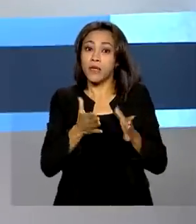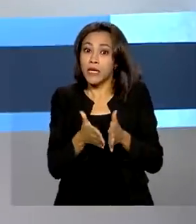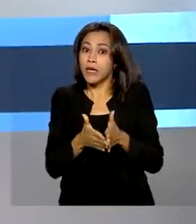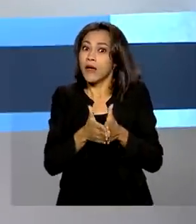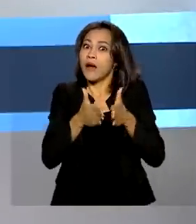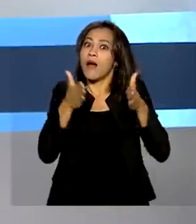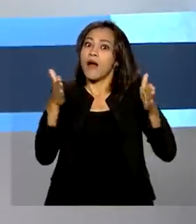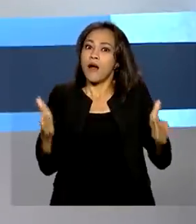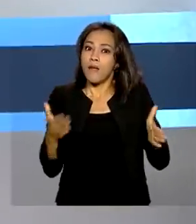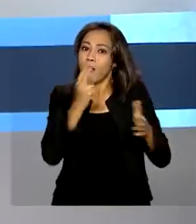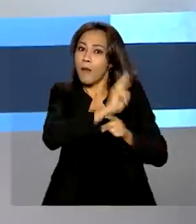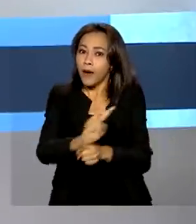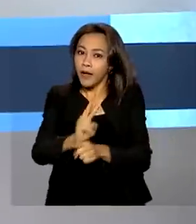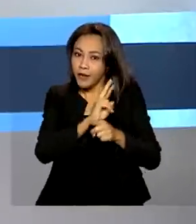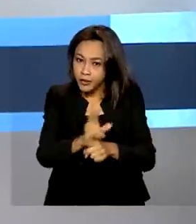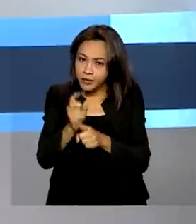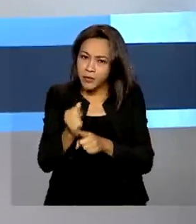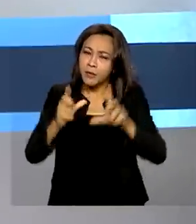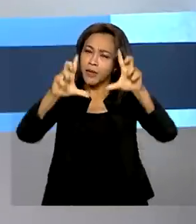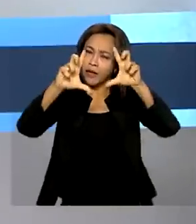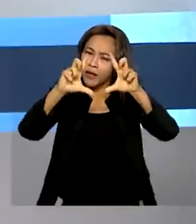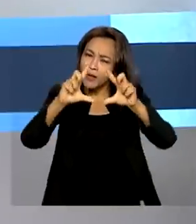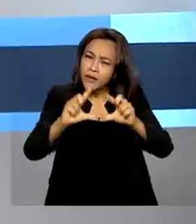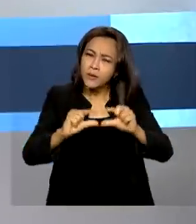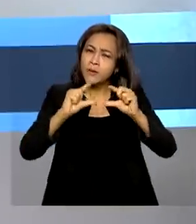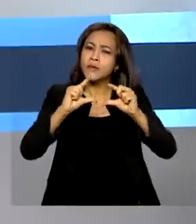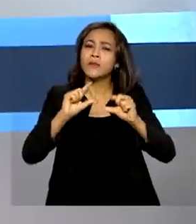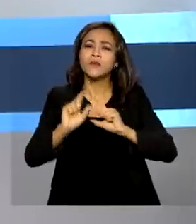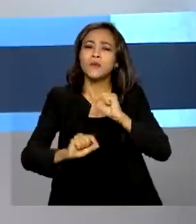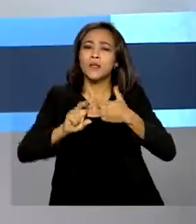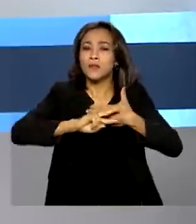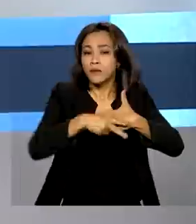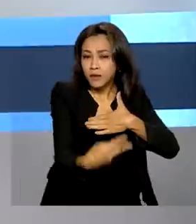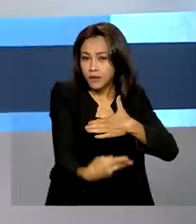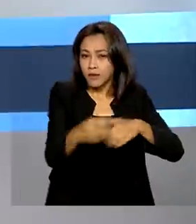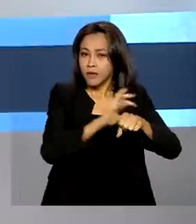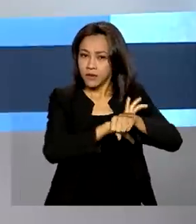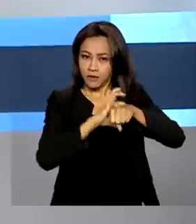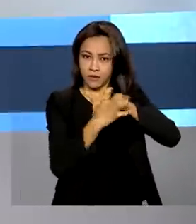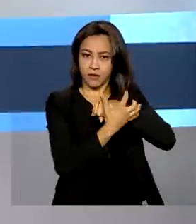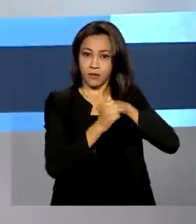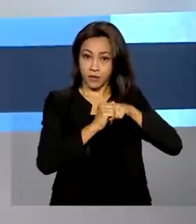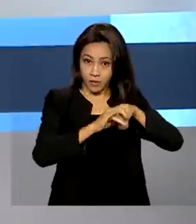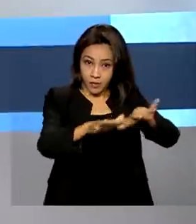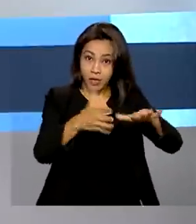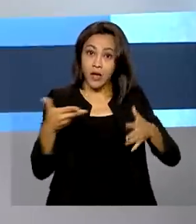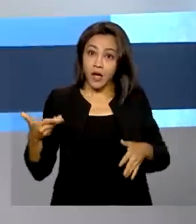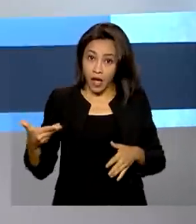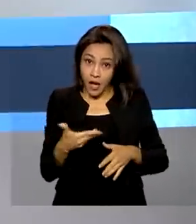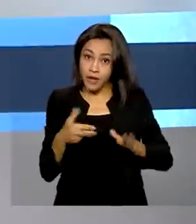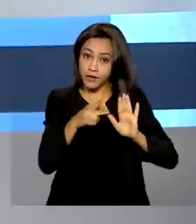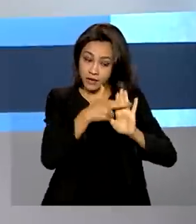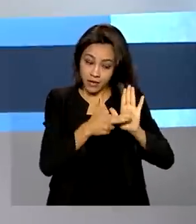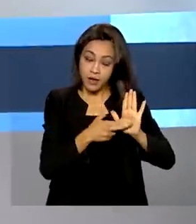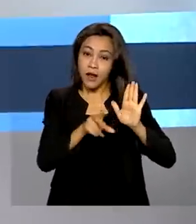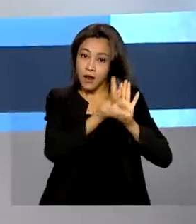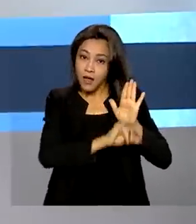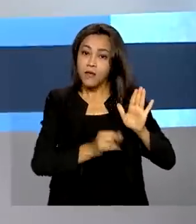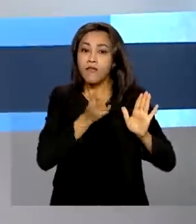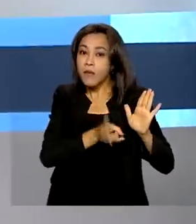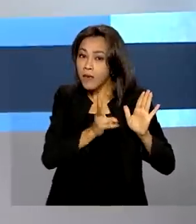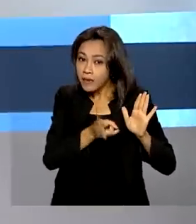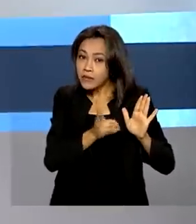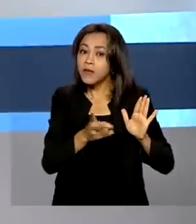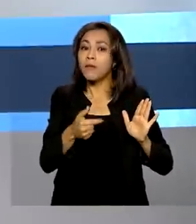crédito para atenuar os efeitos da pandemia. A medida passa a ser permanente. Segundo o governo federal, a nova lei deve